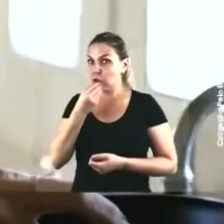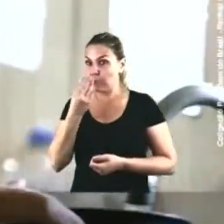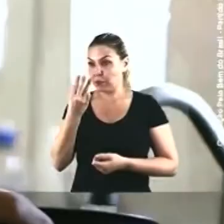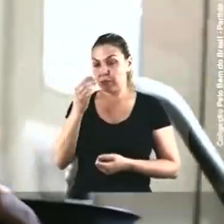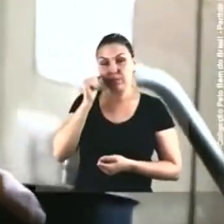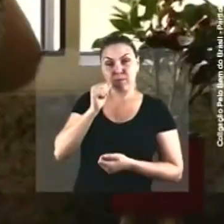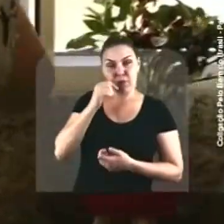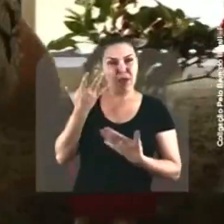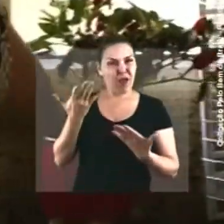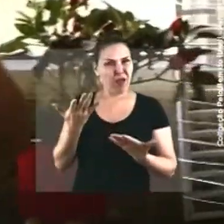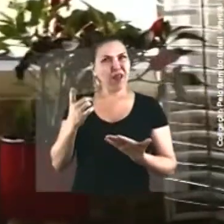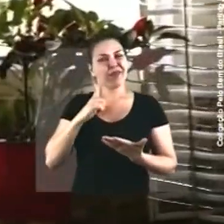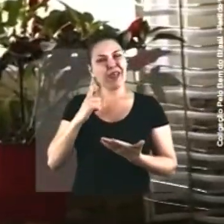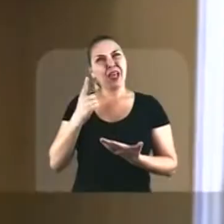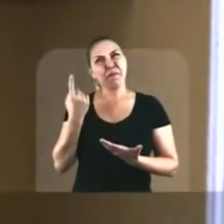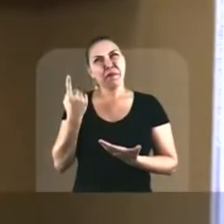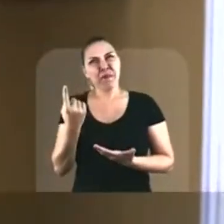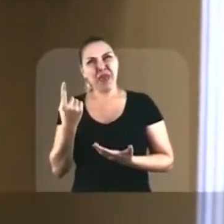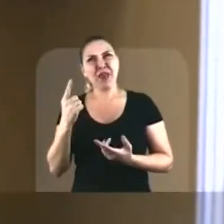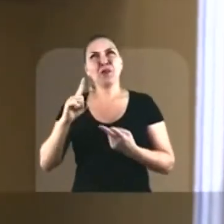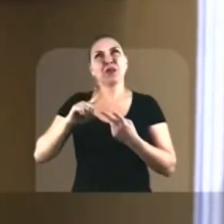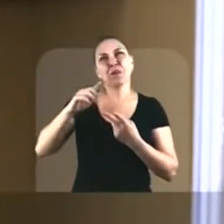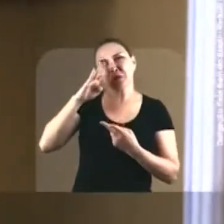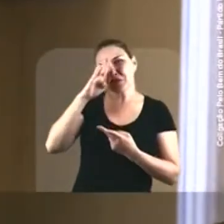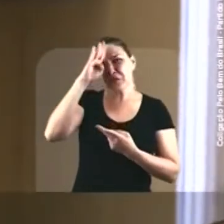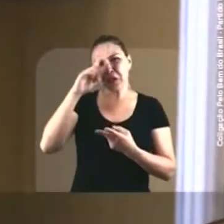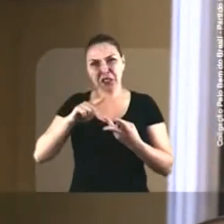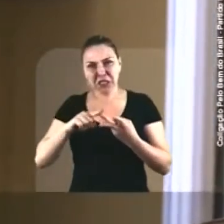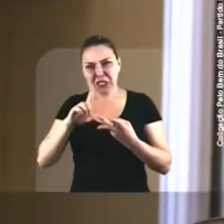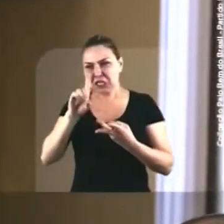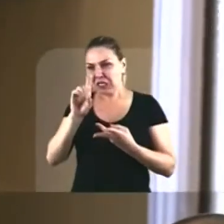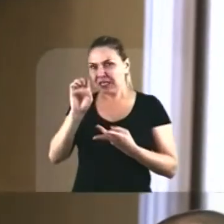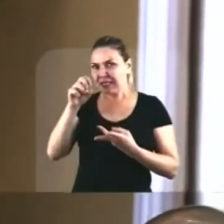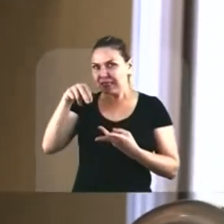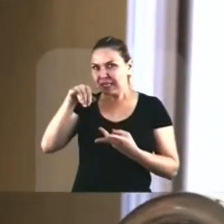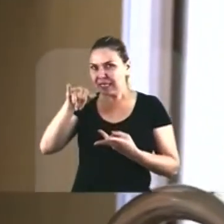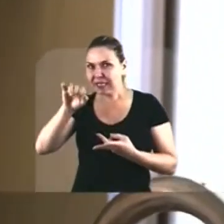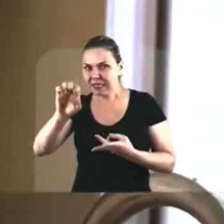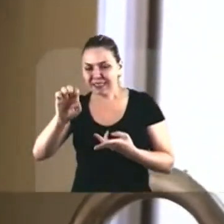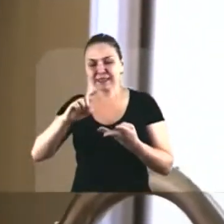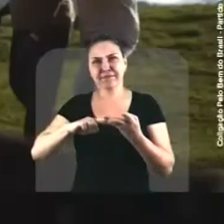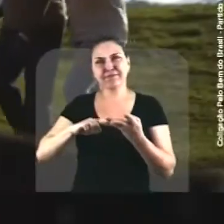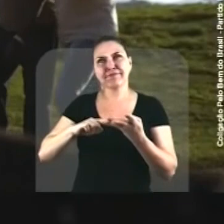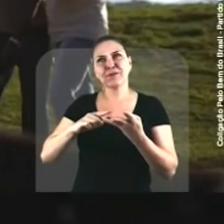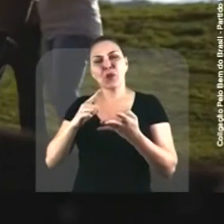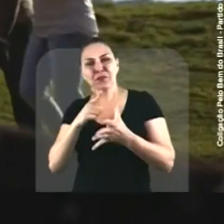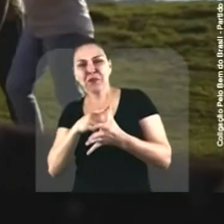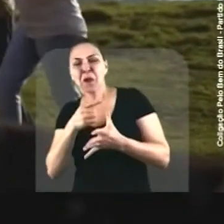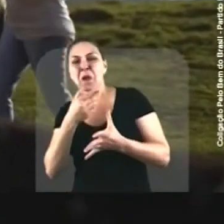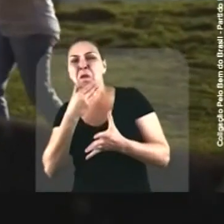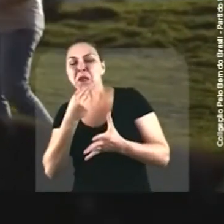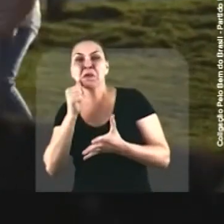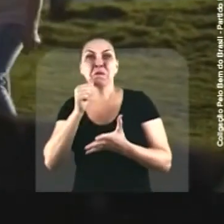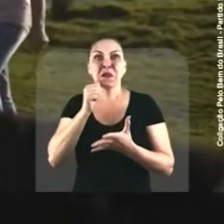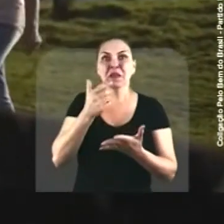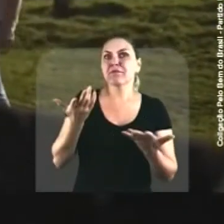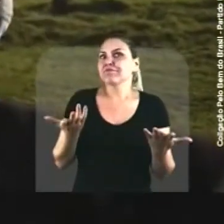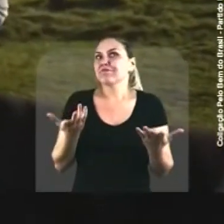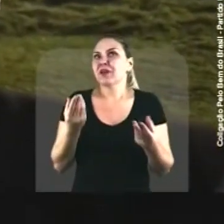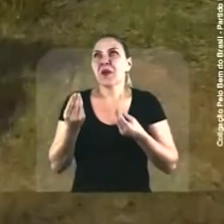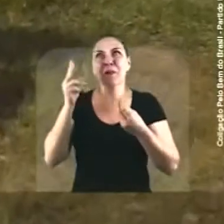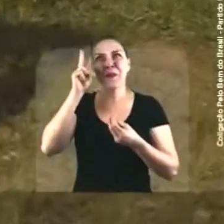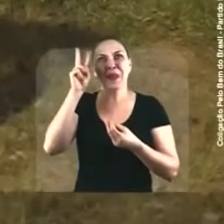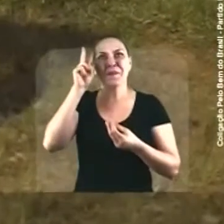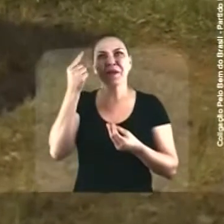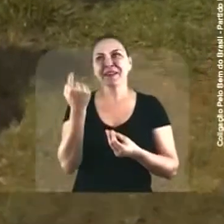mulheres O Guido I, Jair, Denise, eu, Renato e Jônia As recordações do seu Alcides